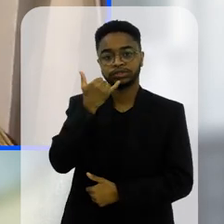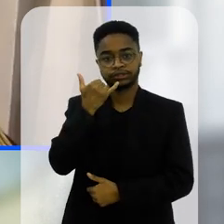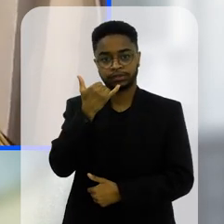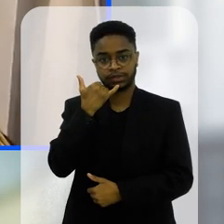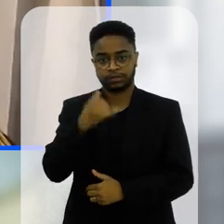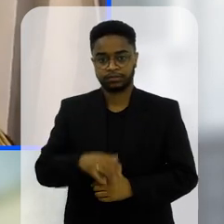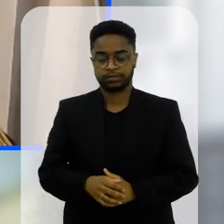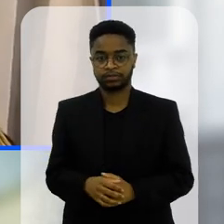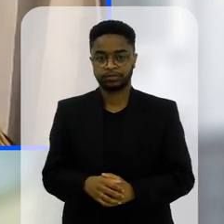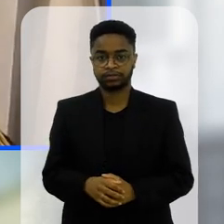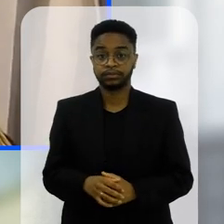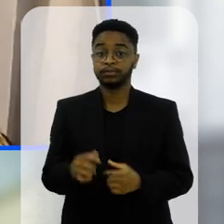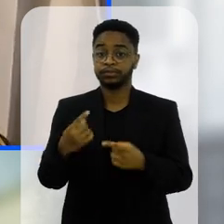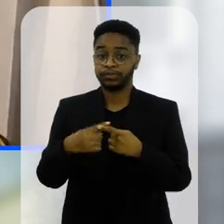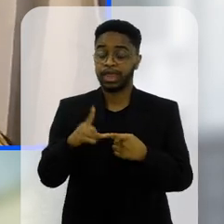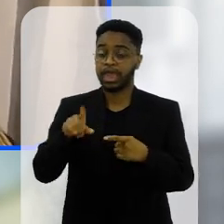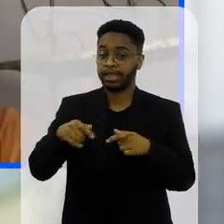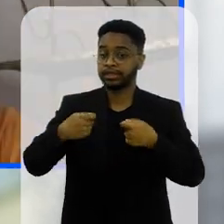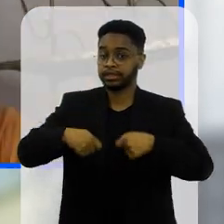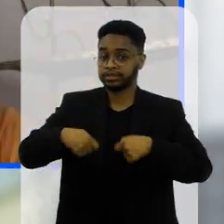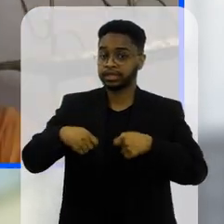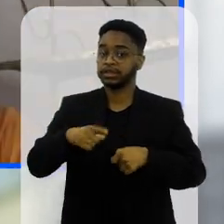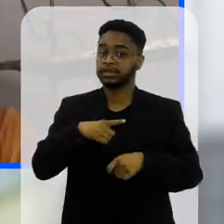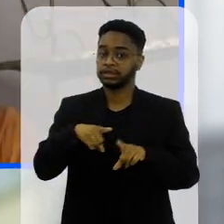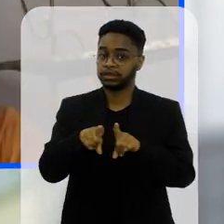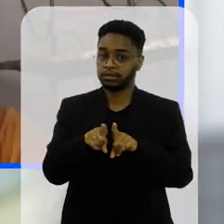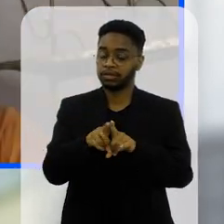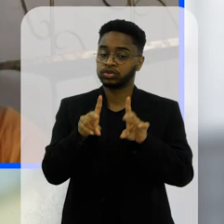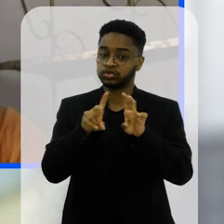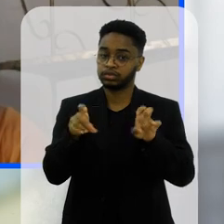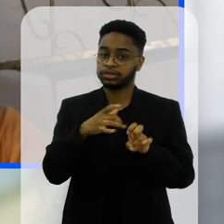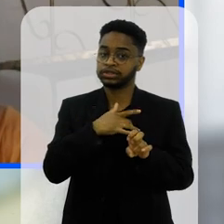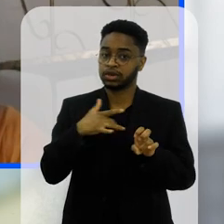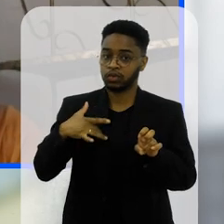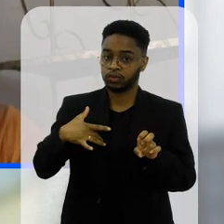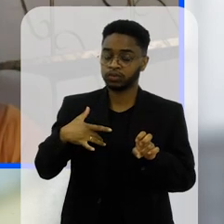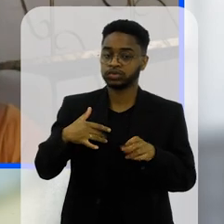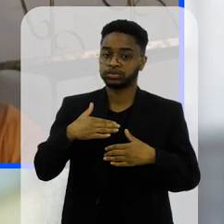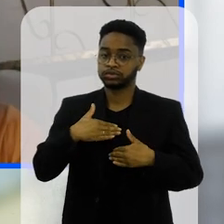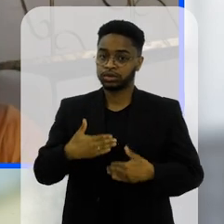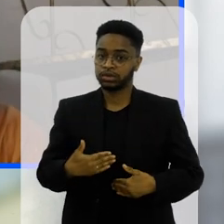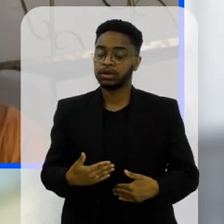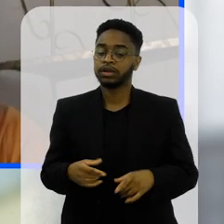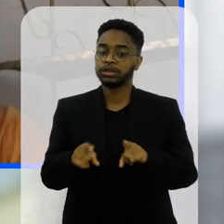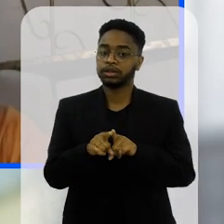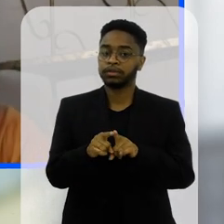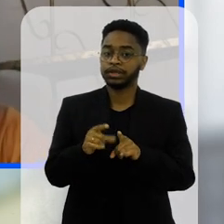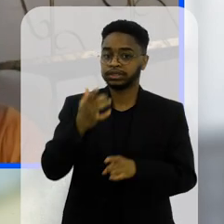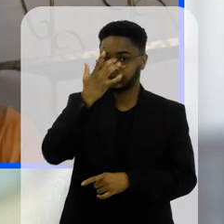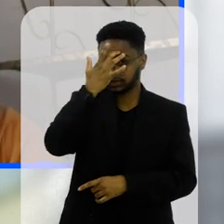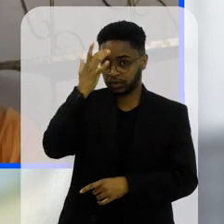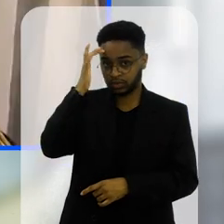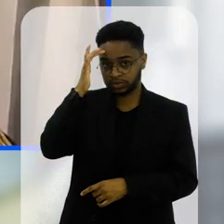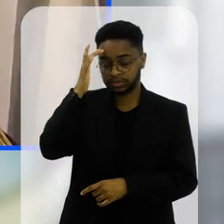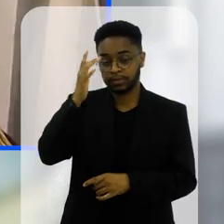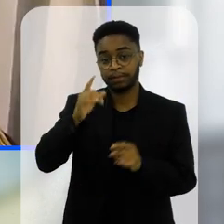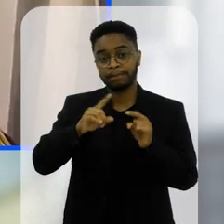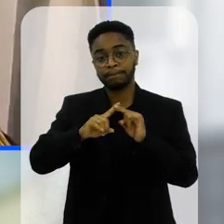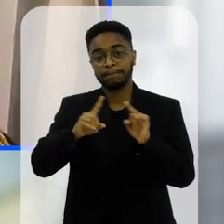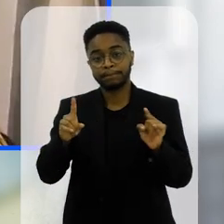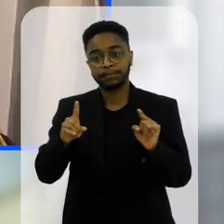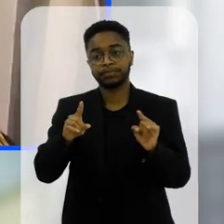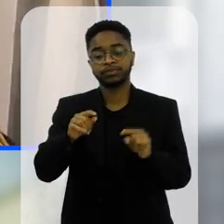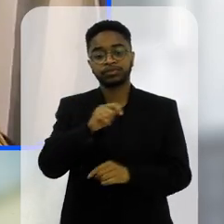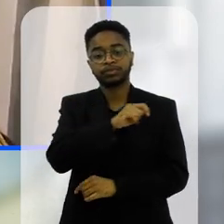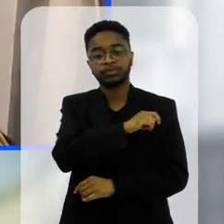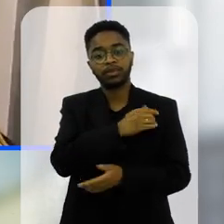uso de celulares né que é uma outra demanda que a gente tem também em relação à saúde física não só em relação à saúde mental mas